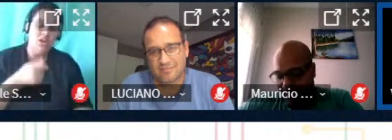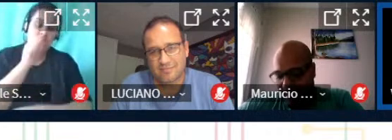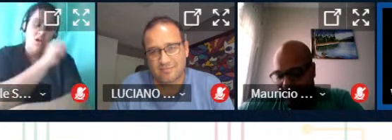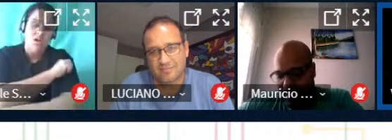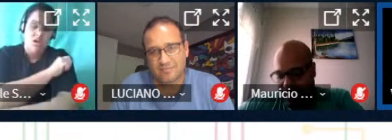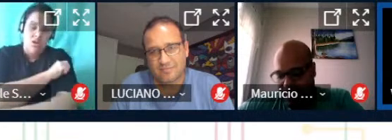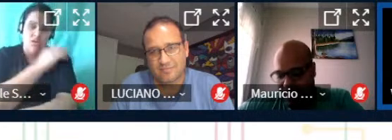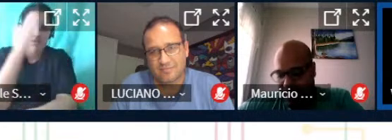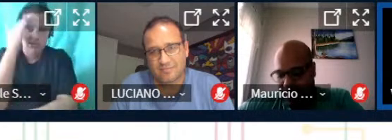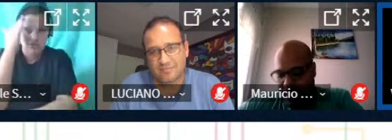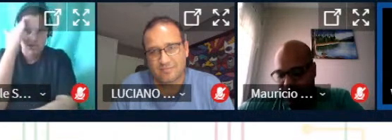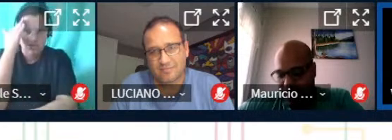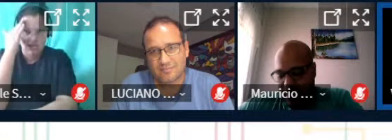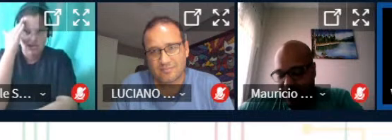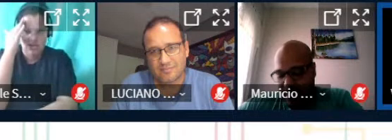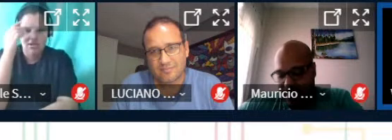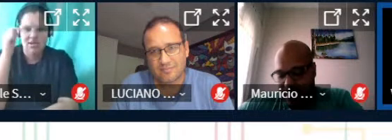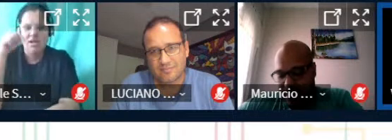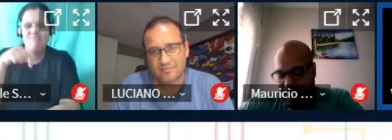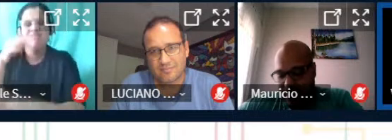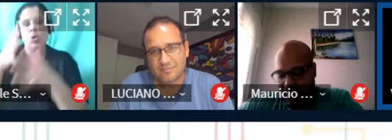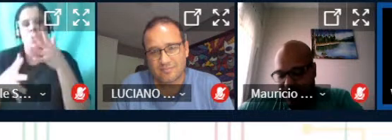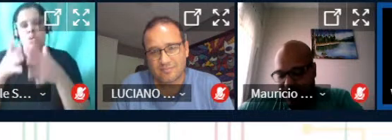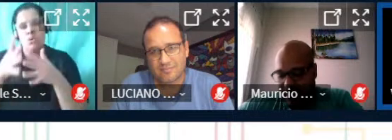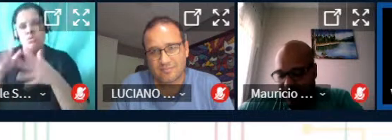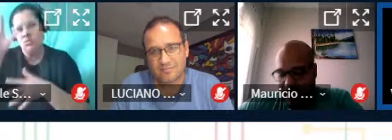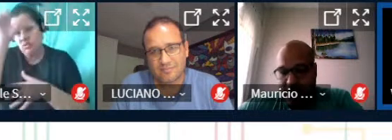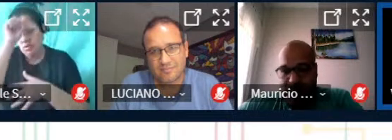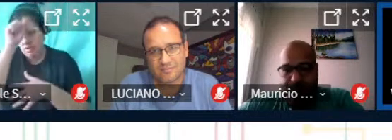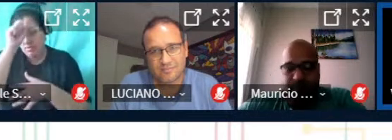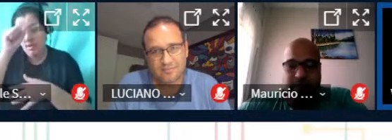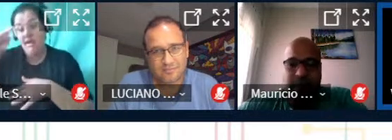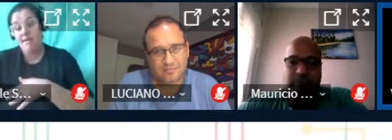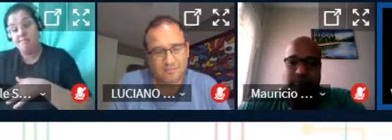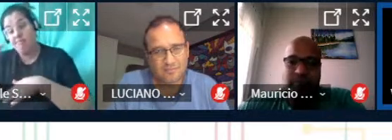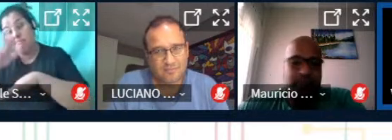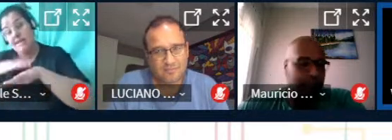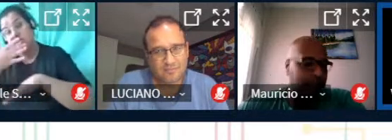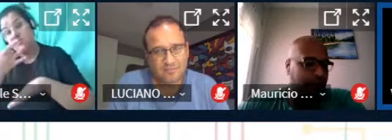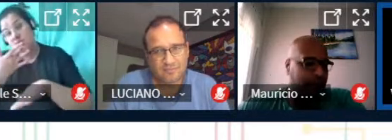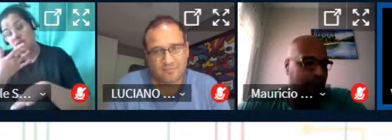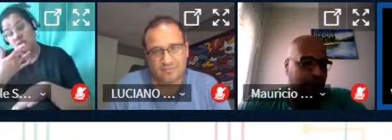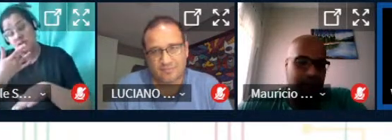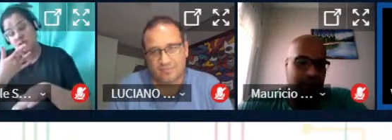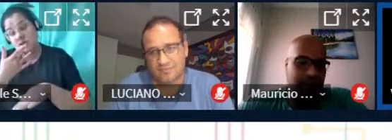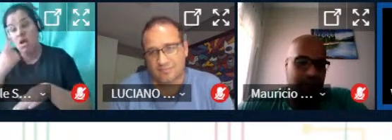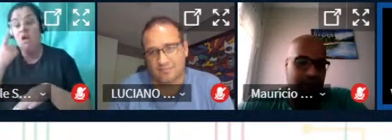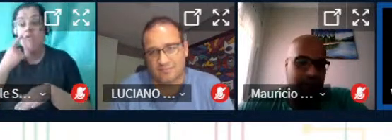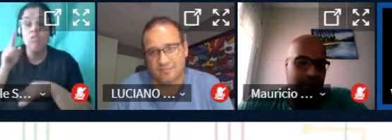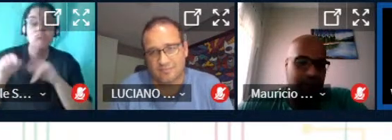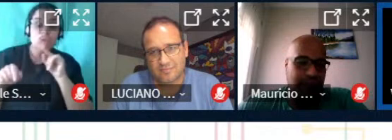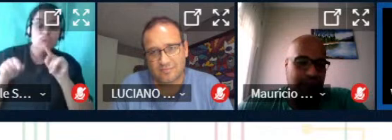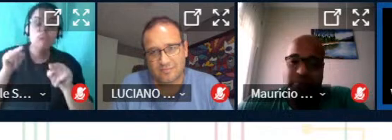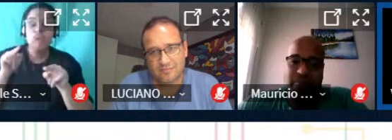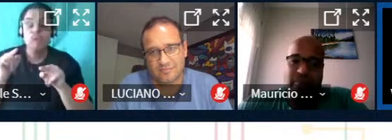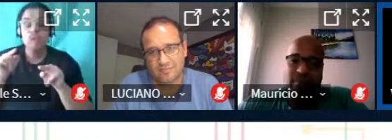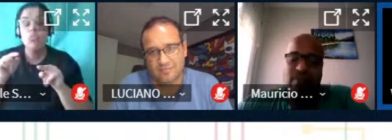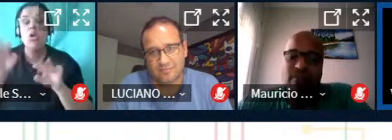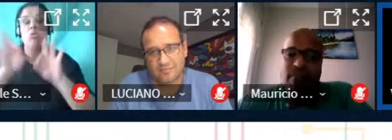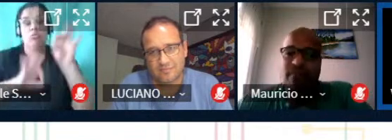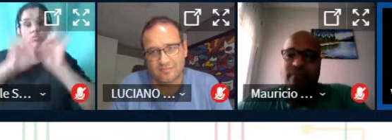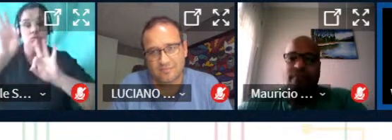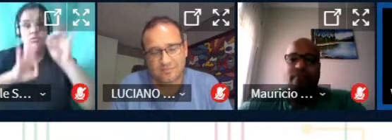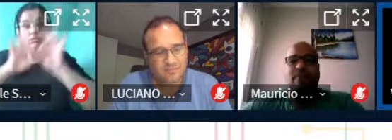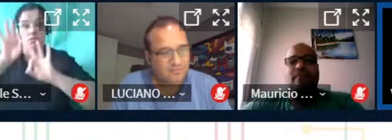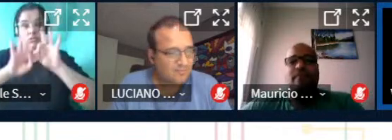nós sabemos aqui foi mais complicado de aprender aqui foi mais fácil então pegando esses pontos nós elaboramos e